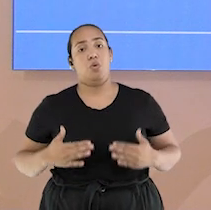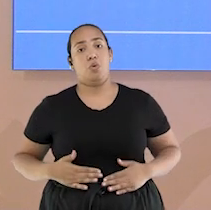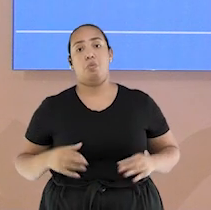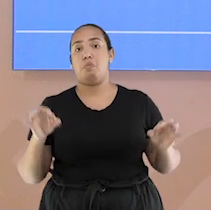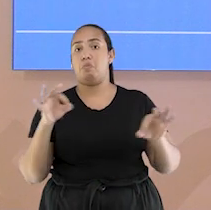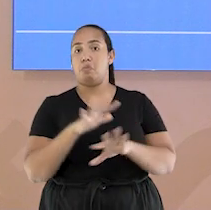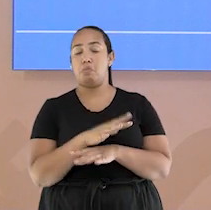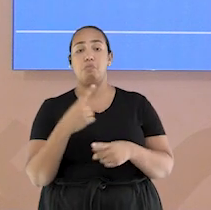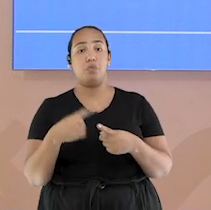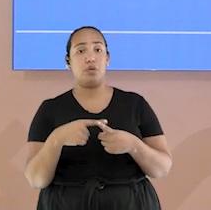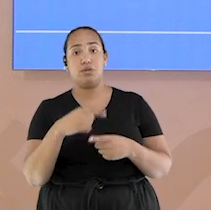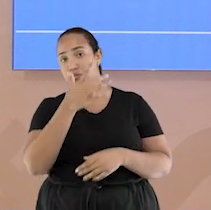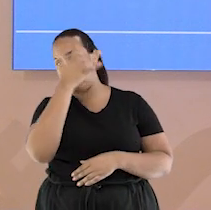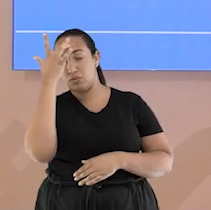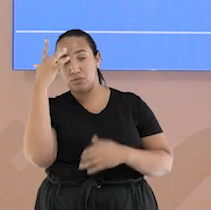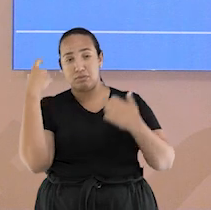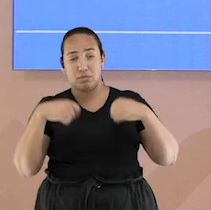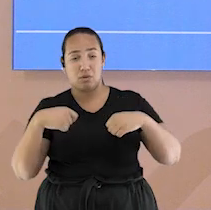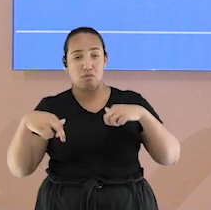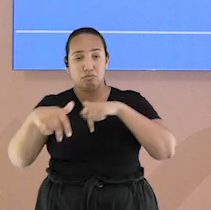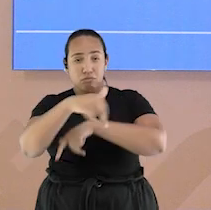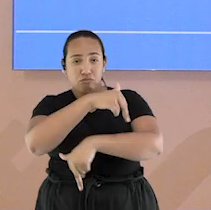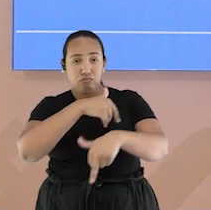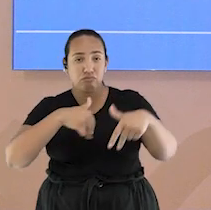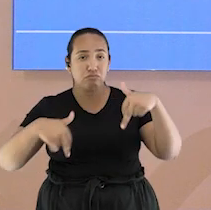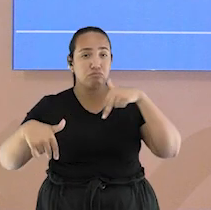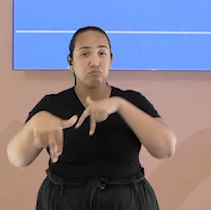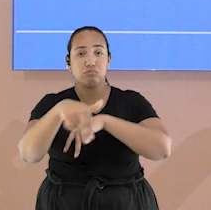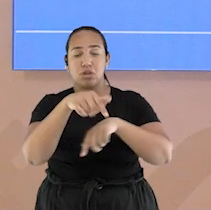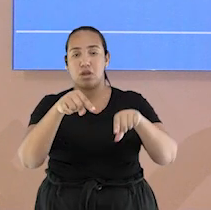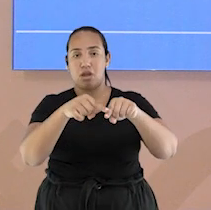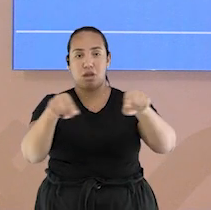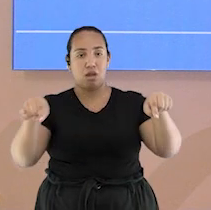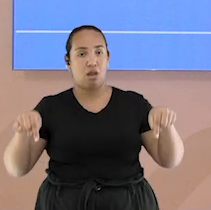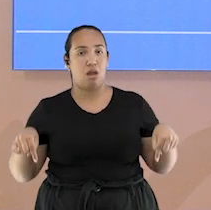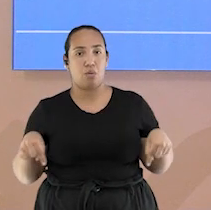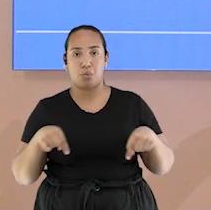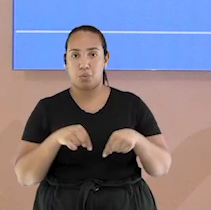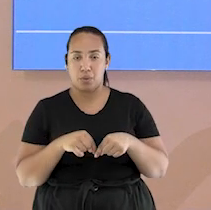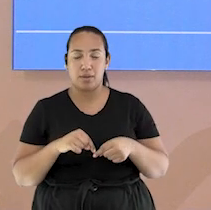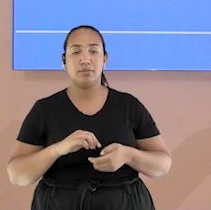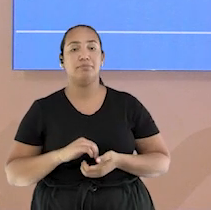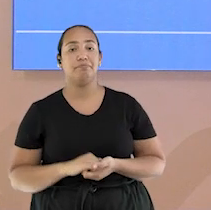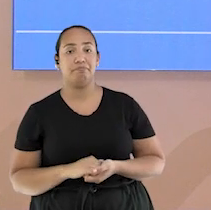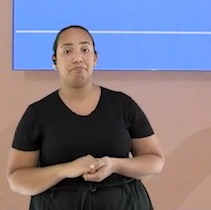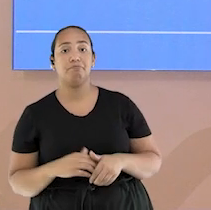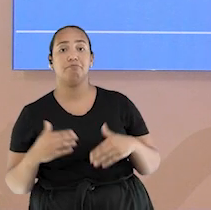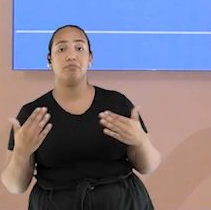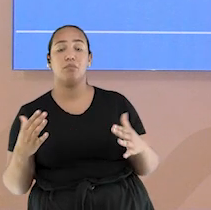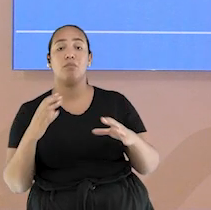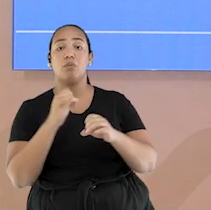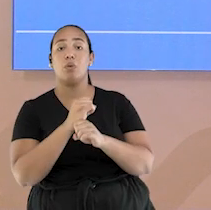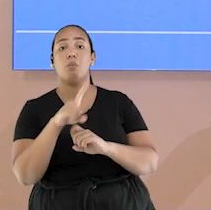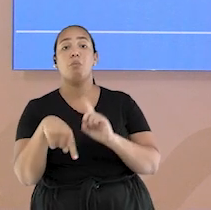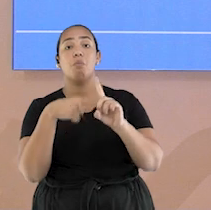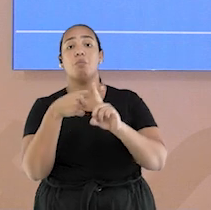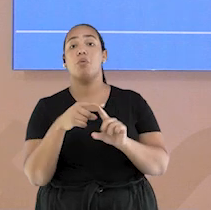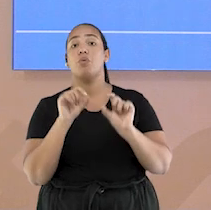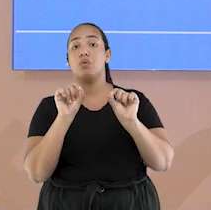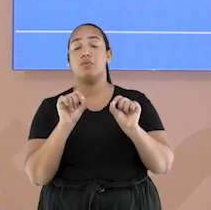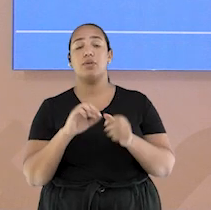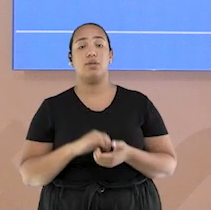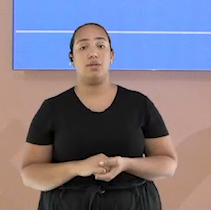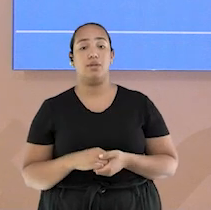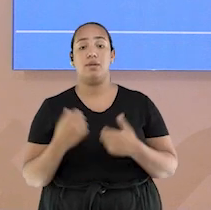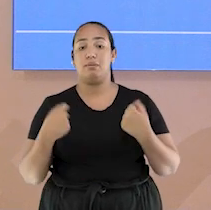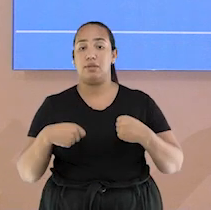precisavam correr ao longo do jogo por toda a quadra. O ponto positivo do vôlei era ser mais leve em termos